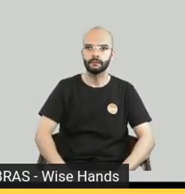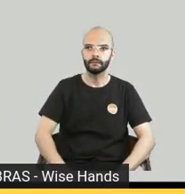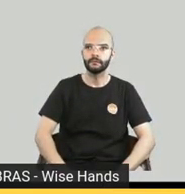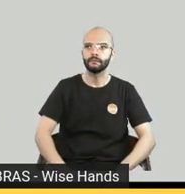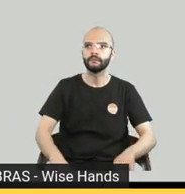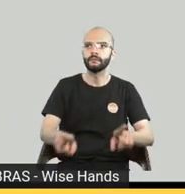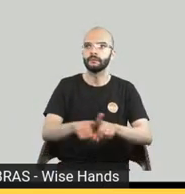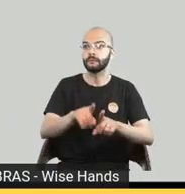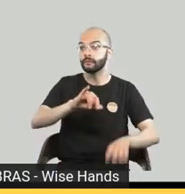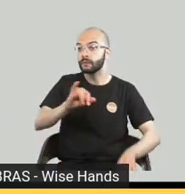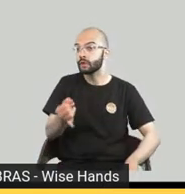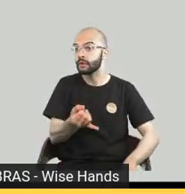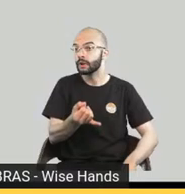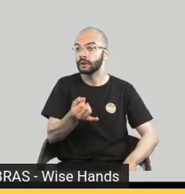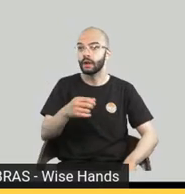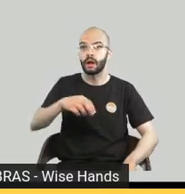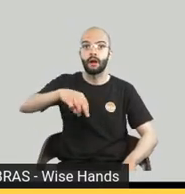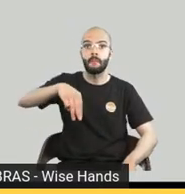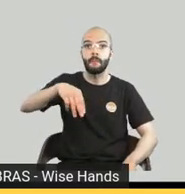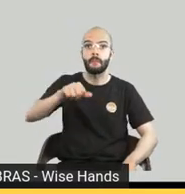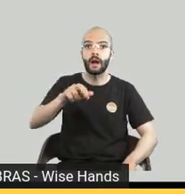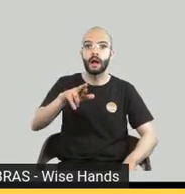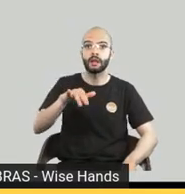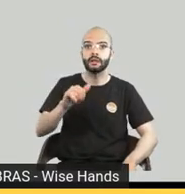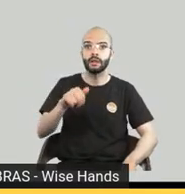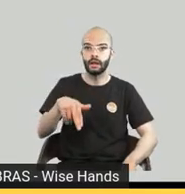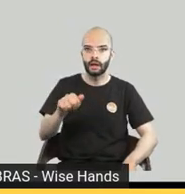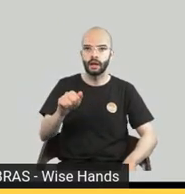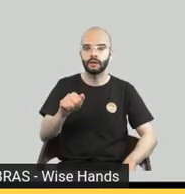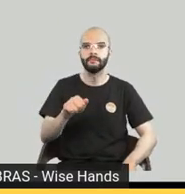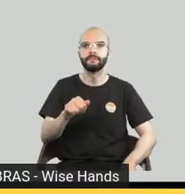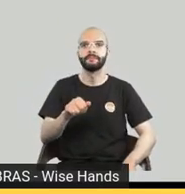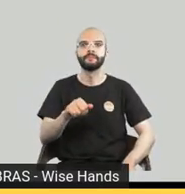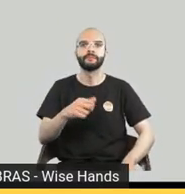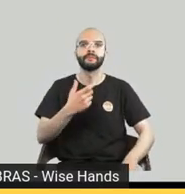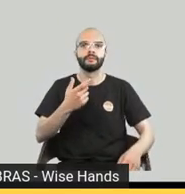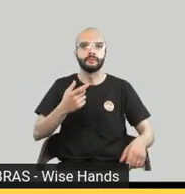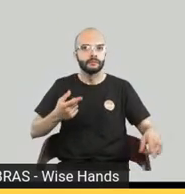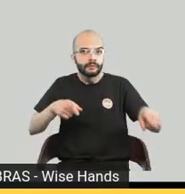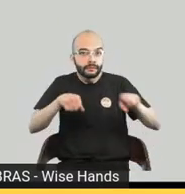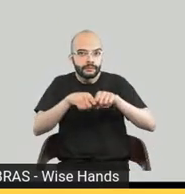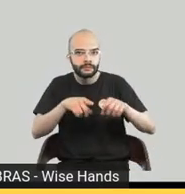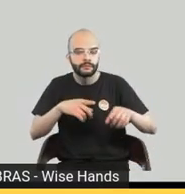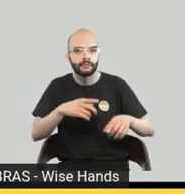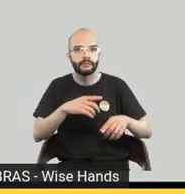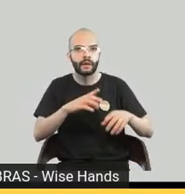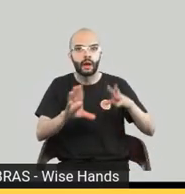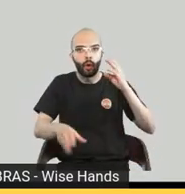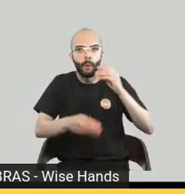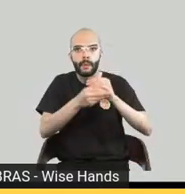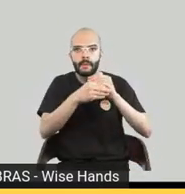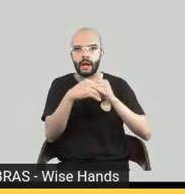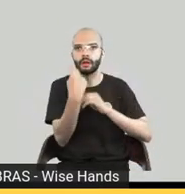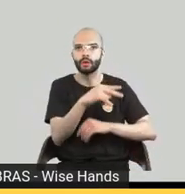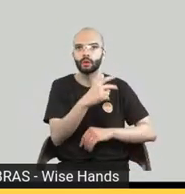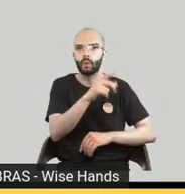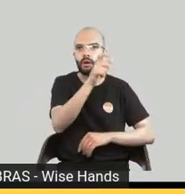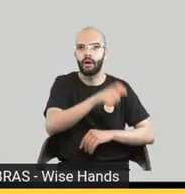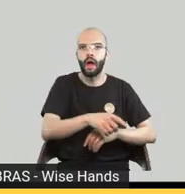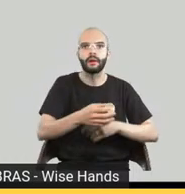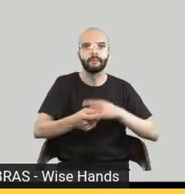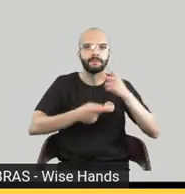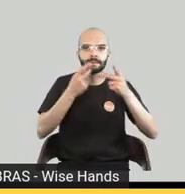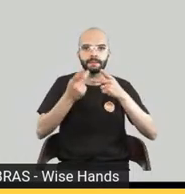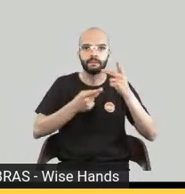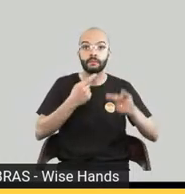a respeito da de avatar ou qualquer outra coisa automatizada eu venho de